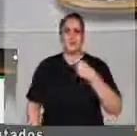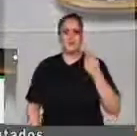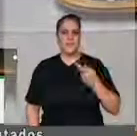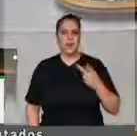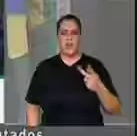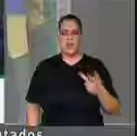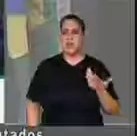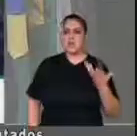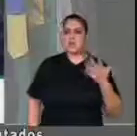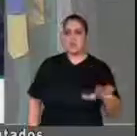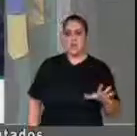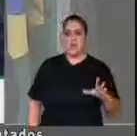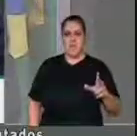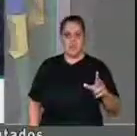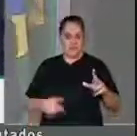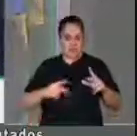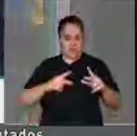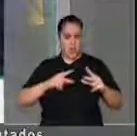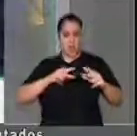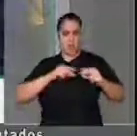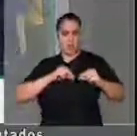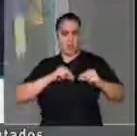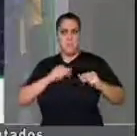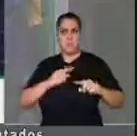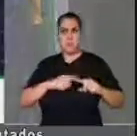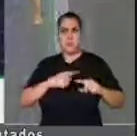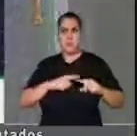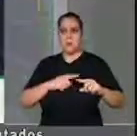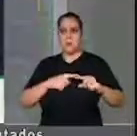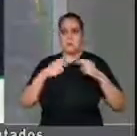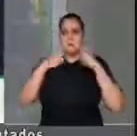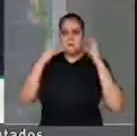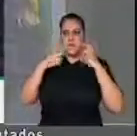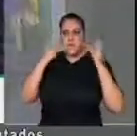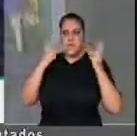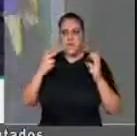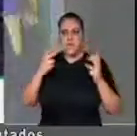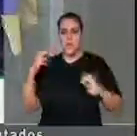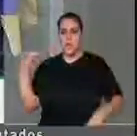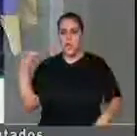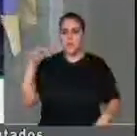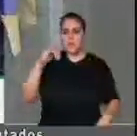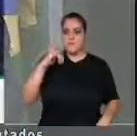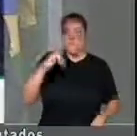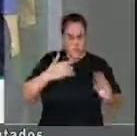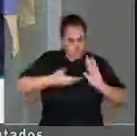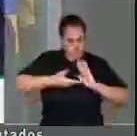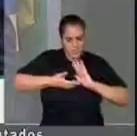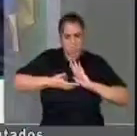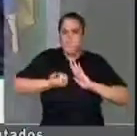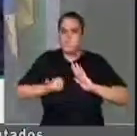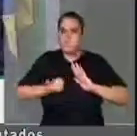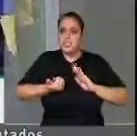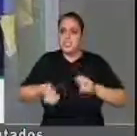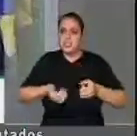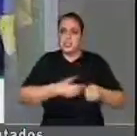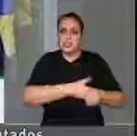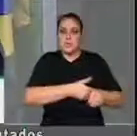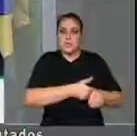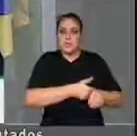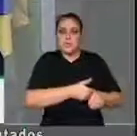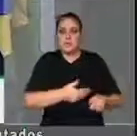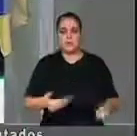porque tem vergonha, quando chega no avião ele retira o bóton. Eu, ao contrário, eu me orgulho muito